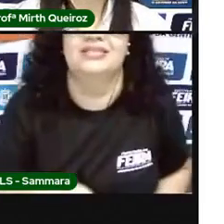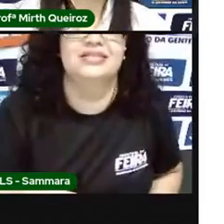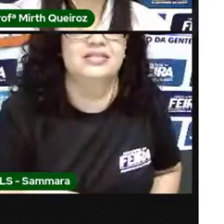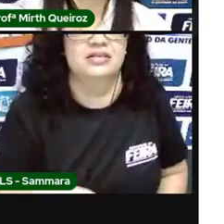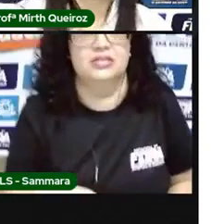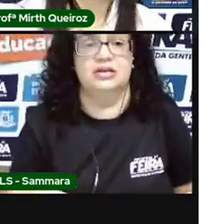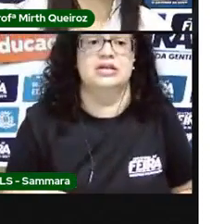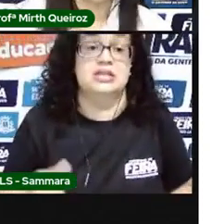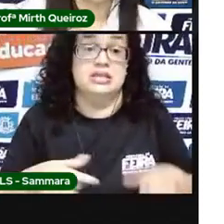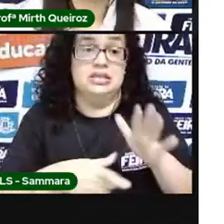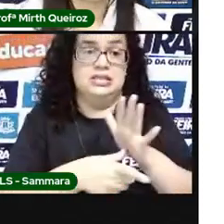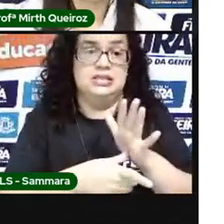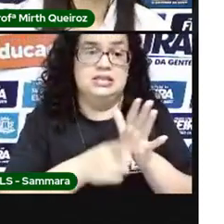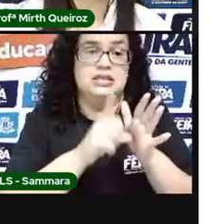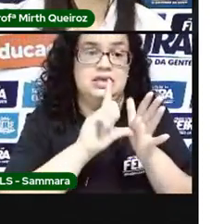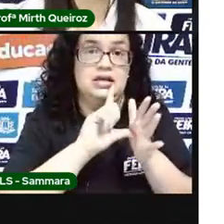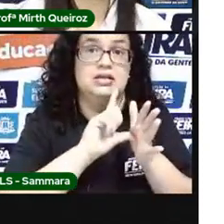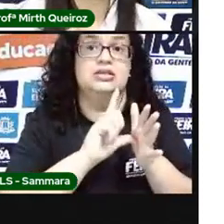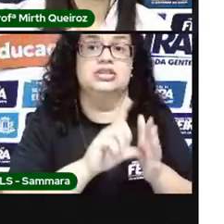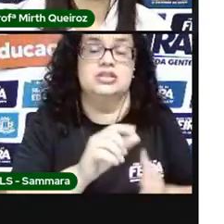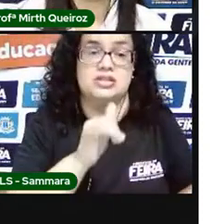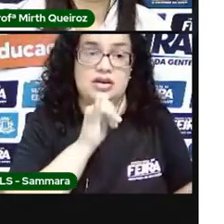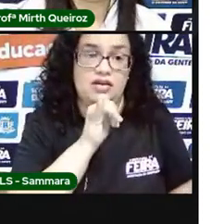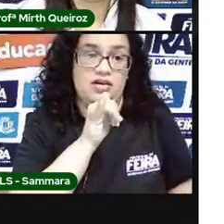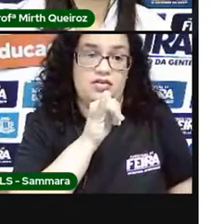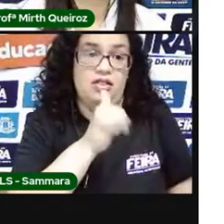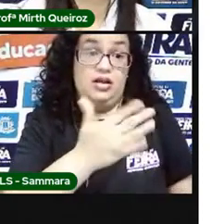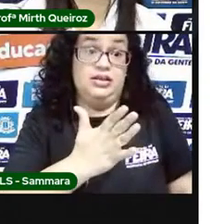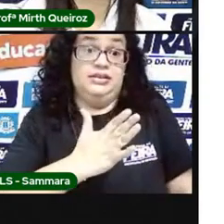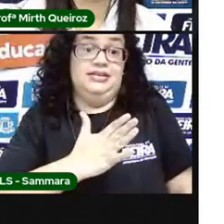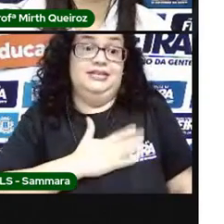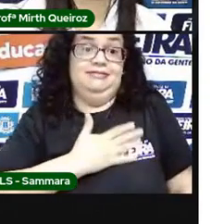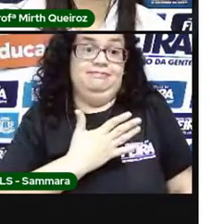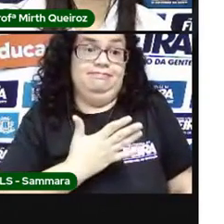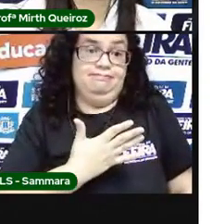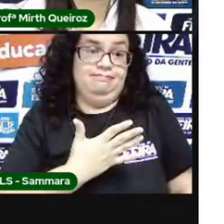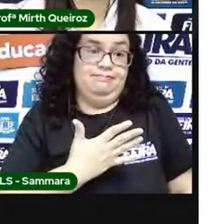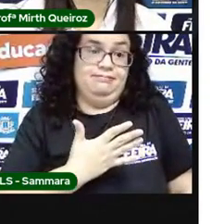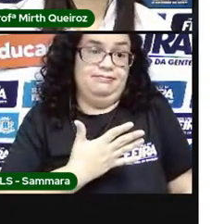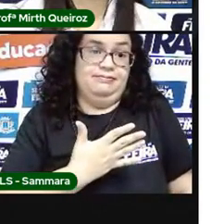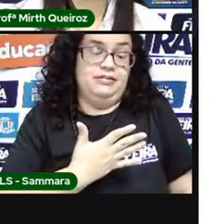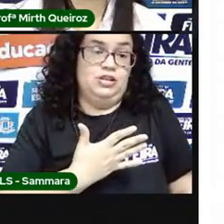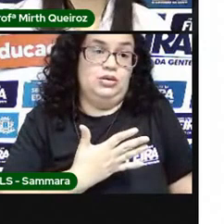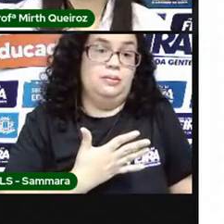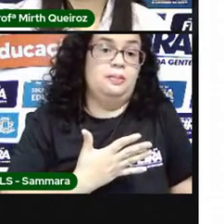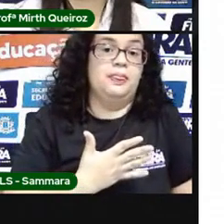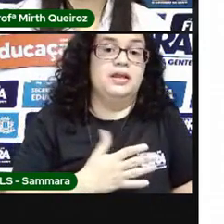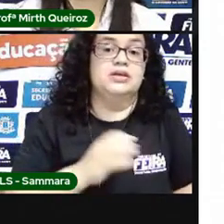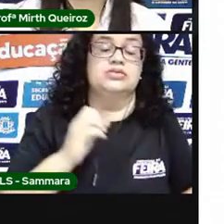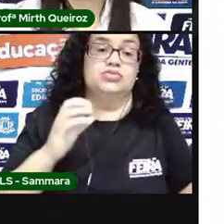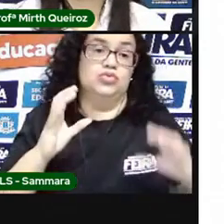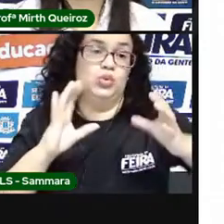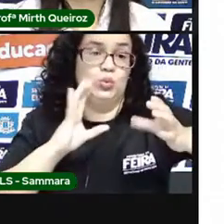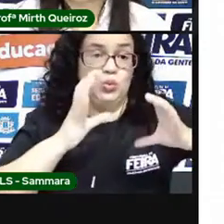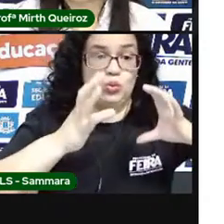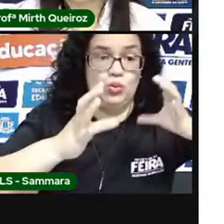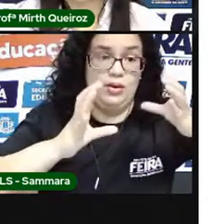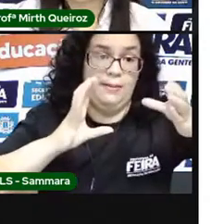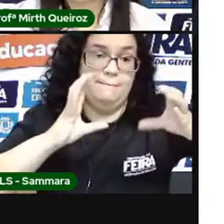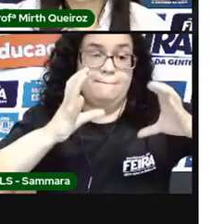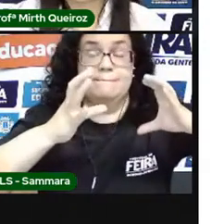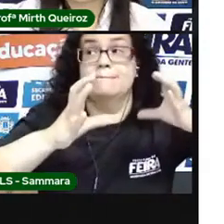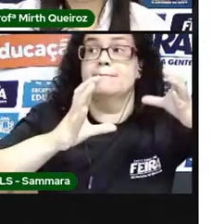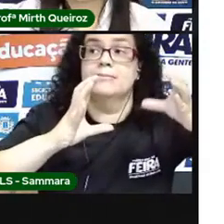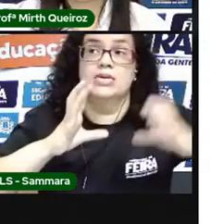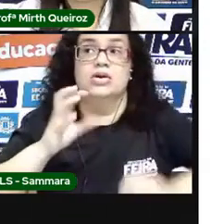Se antes estava, ela se assusta e se entorta, fica girando e vira bola,